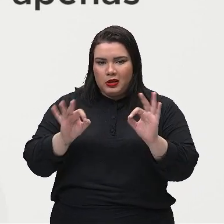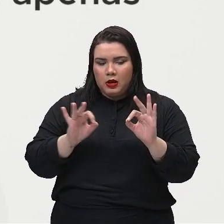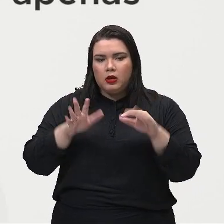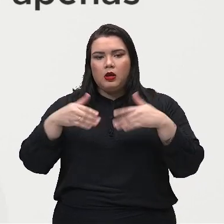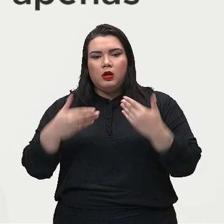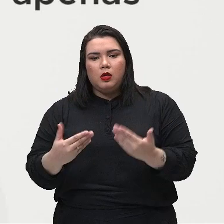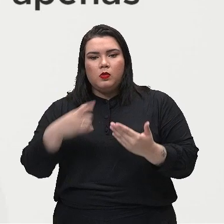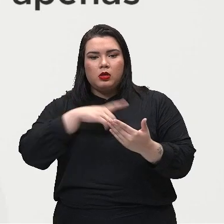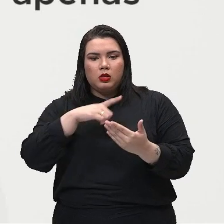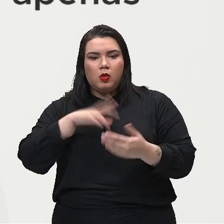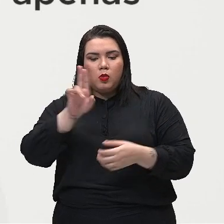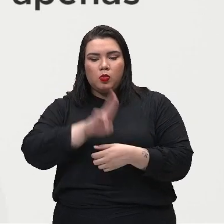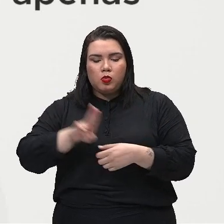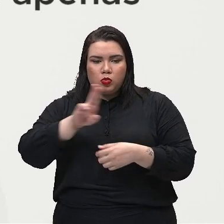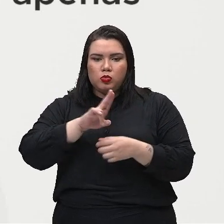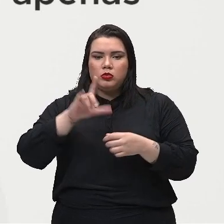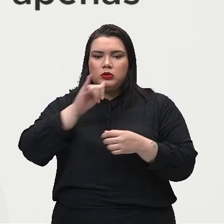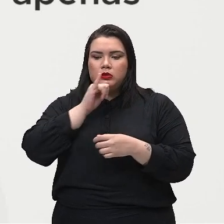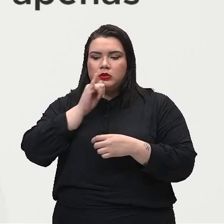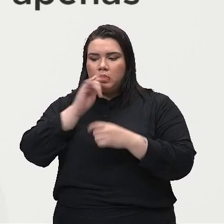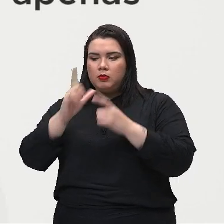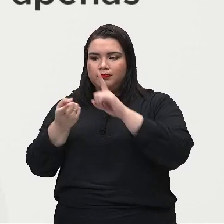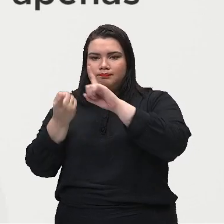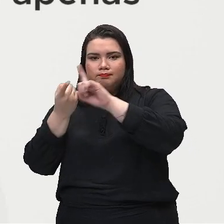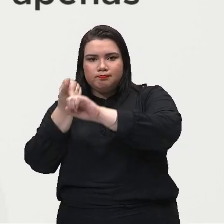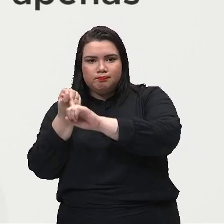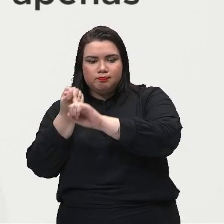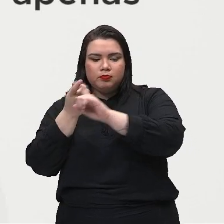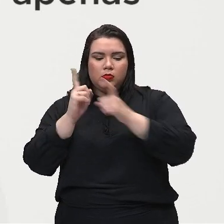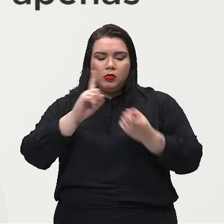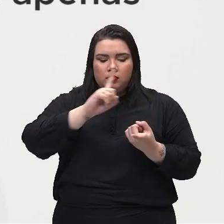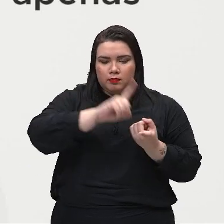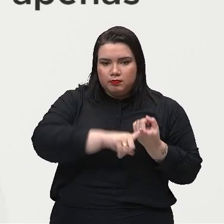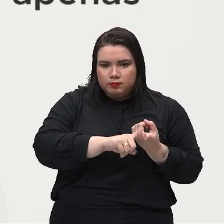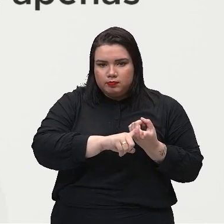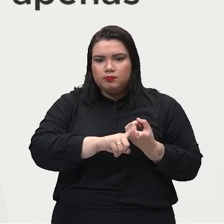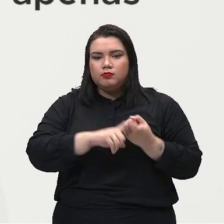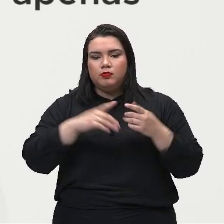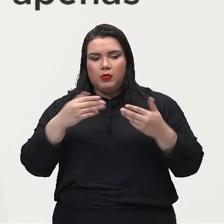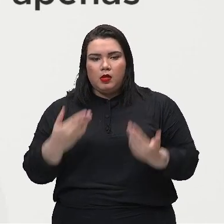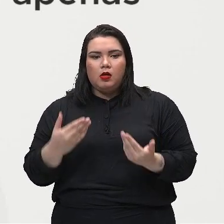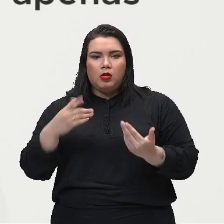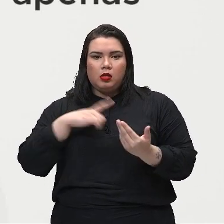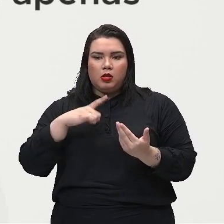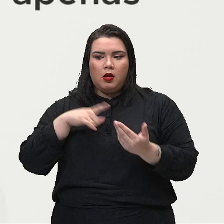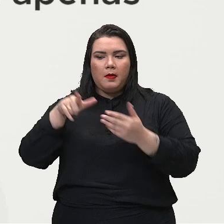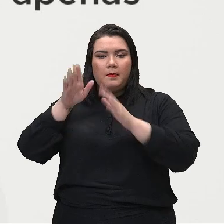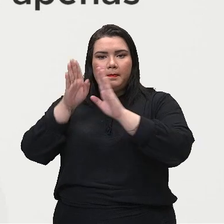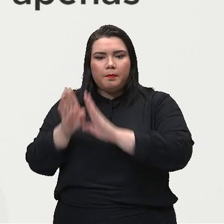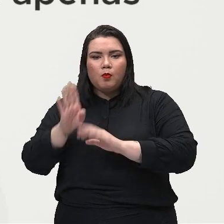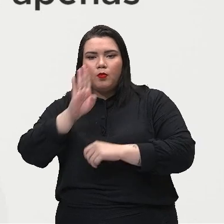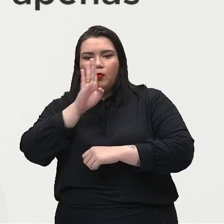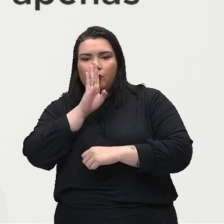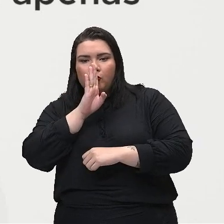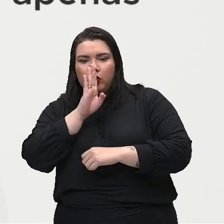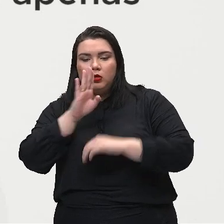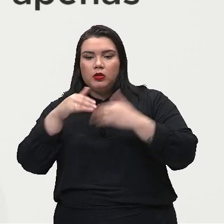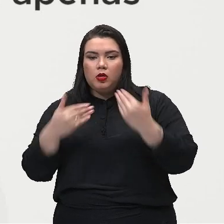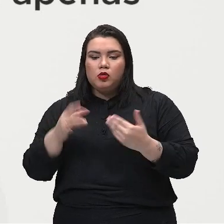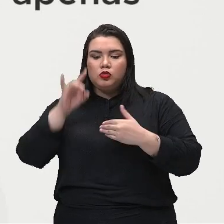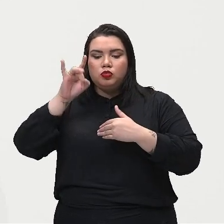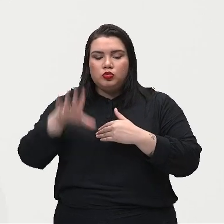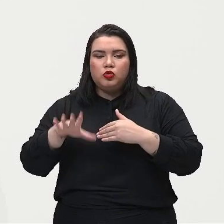igual à força na outra extremidade da corda. Então, ela está lá paradinha e só a corda que vai se